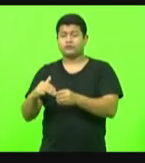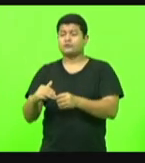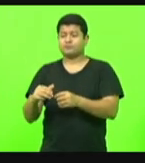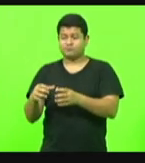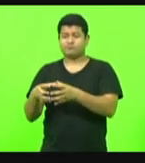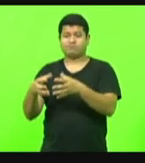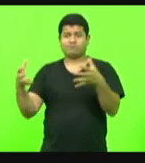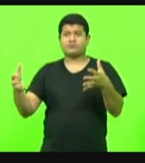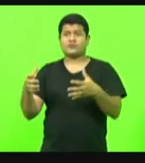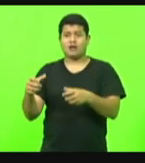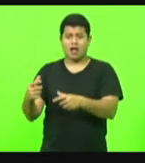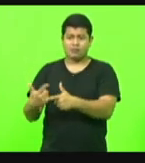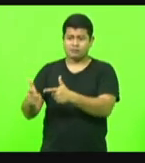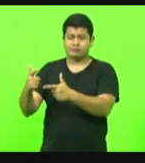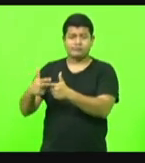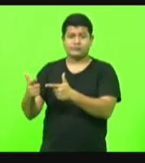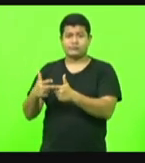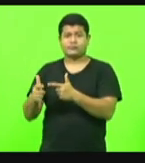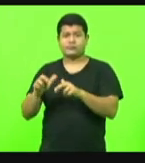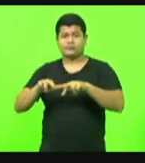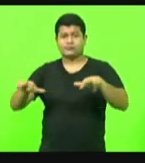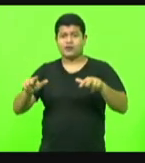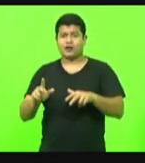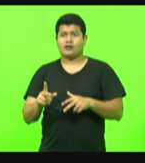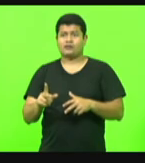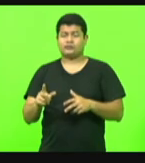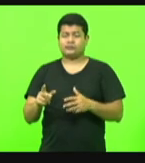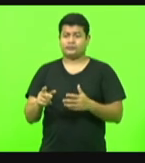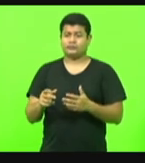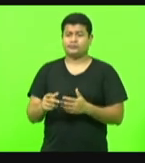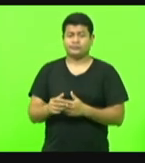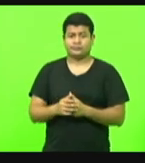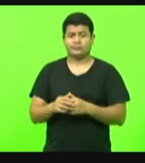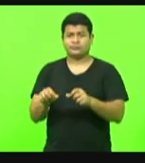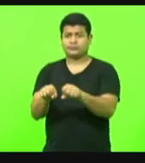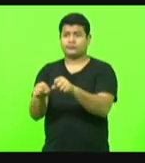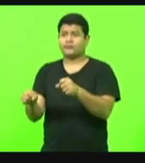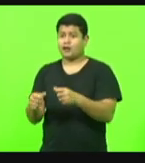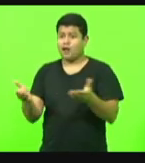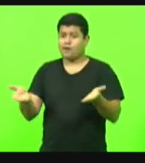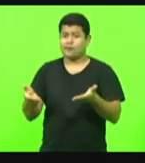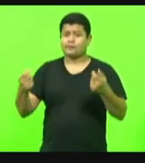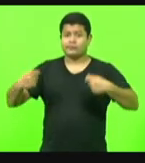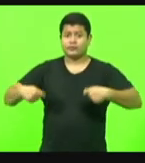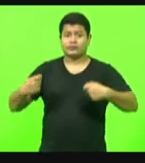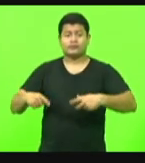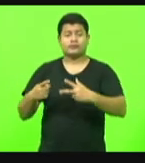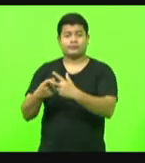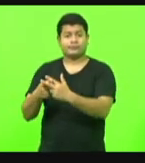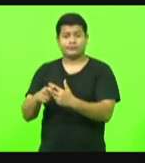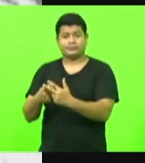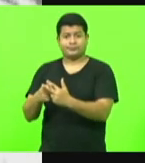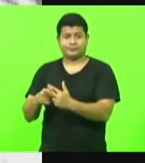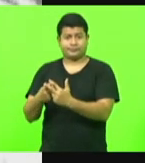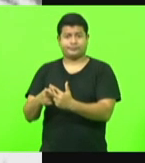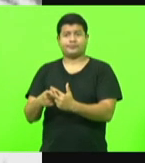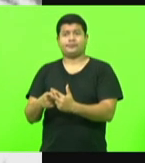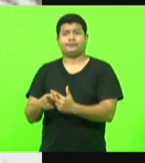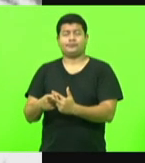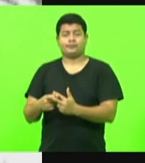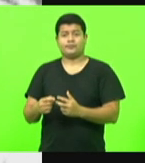são muitos quilômetros de estradas que precisam de manutenção e que,